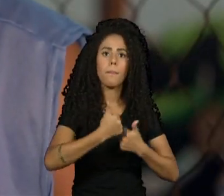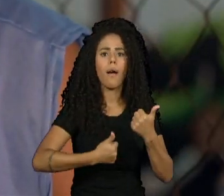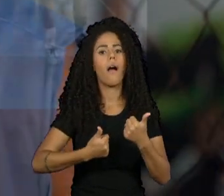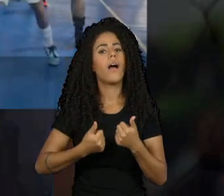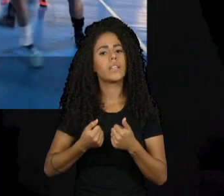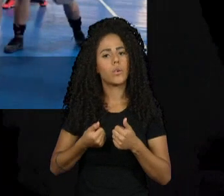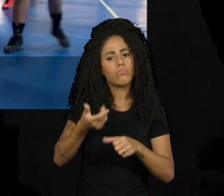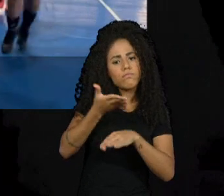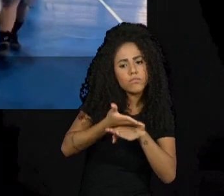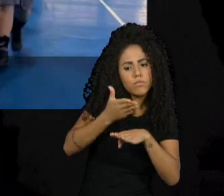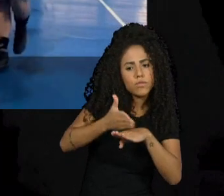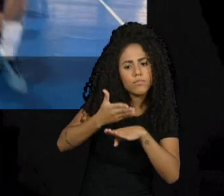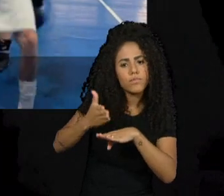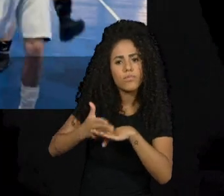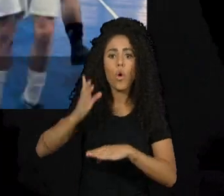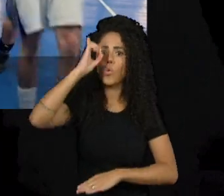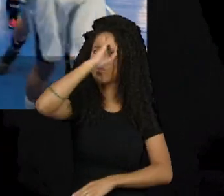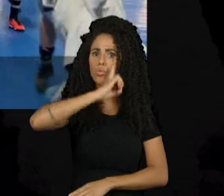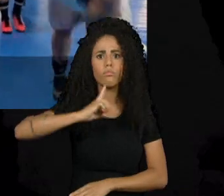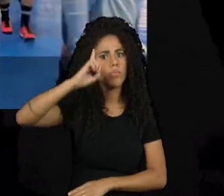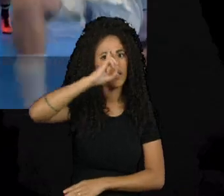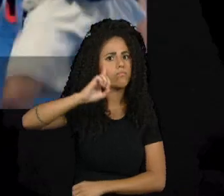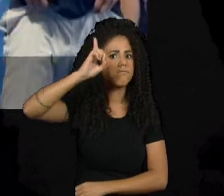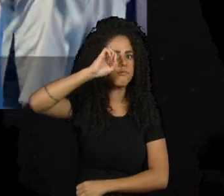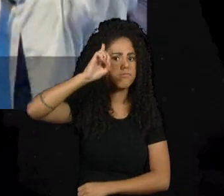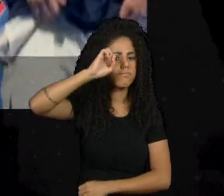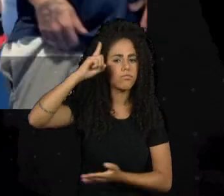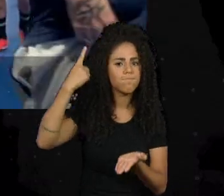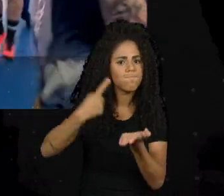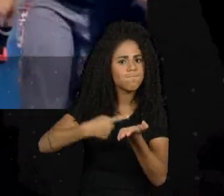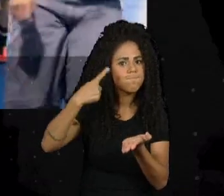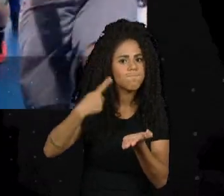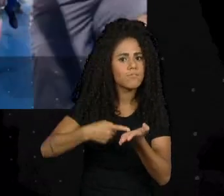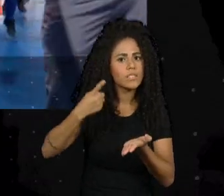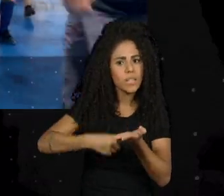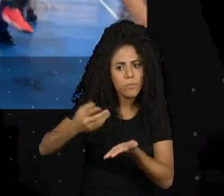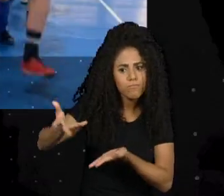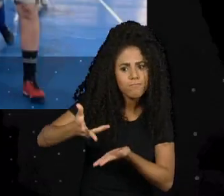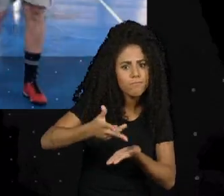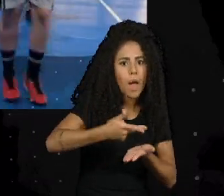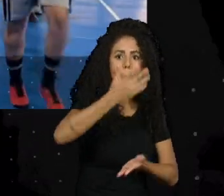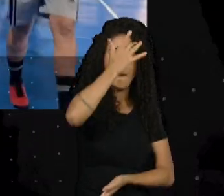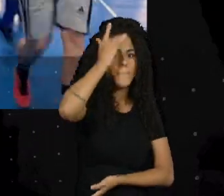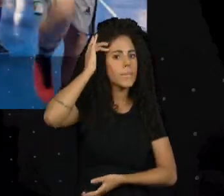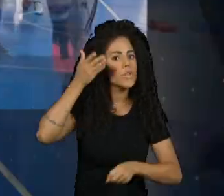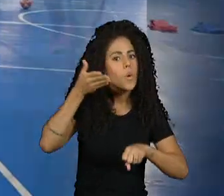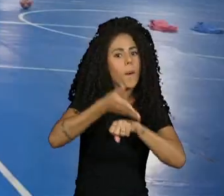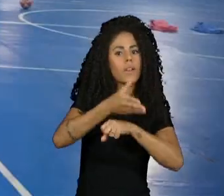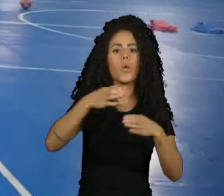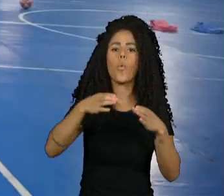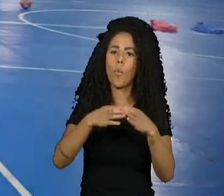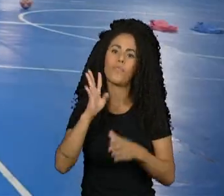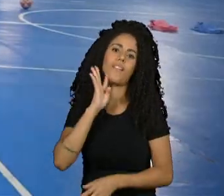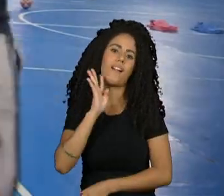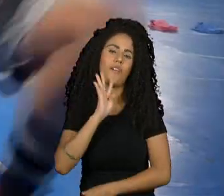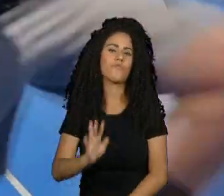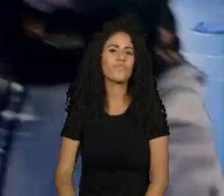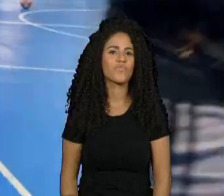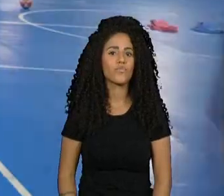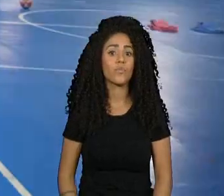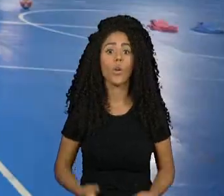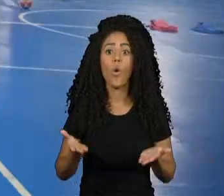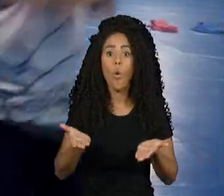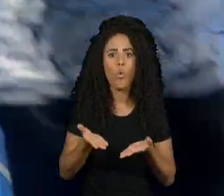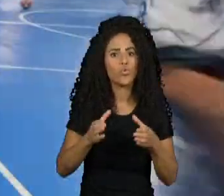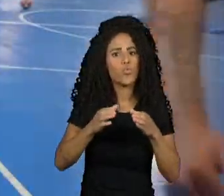treinos de todos os domingos, né? Cada vez mais vem chegando mais jogadores. Está bem bacana. É um grupo que hoje tem pelo